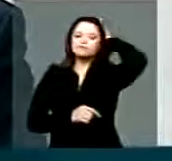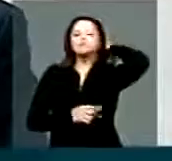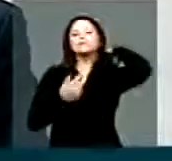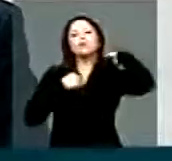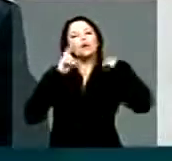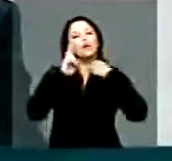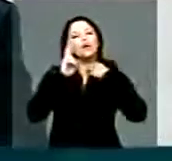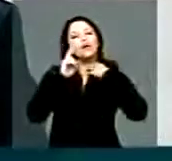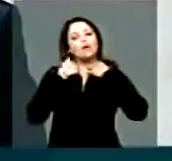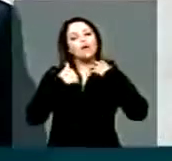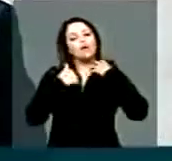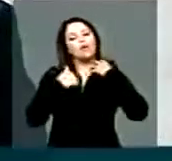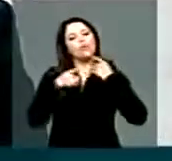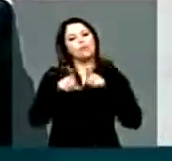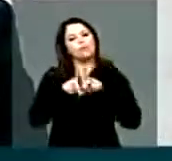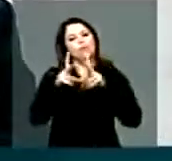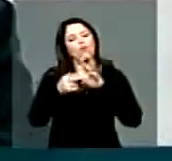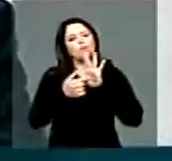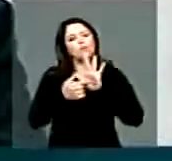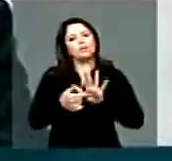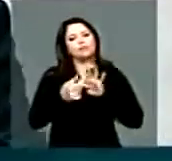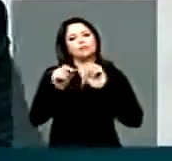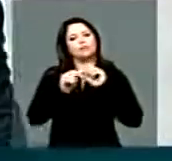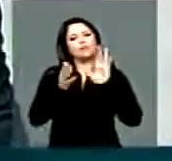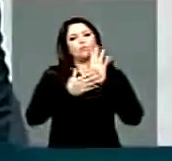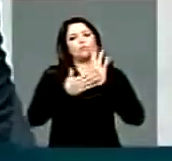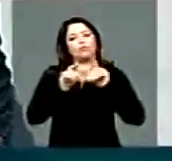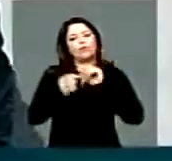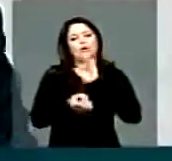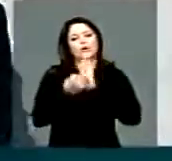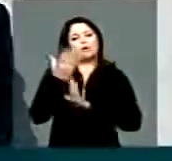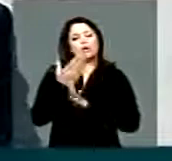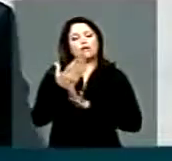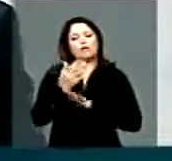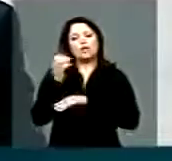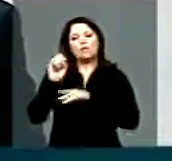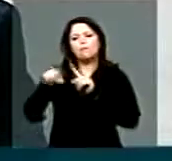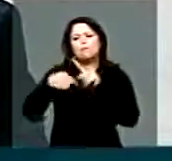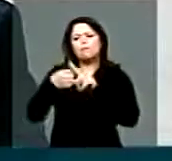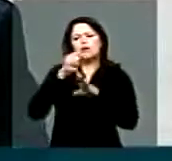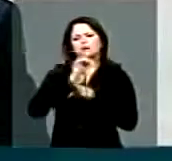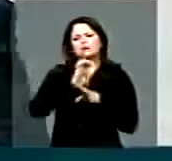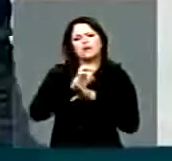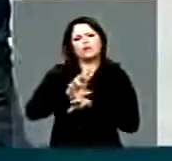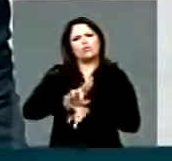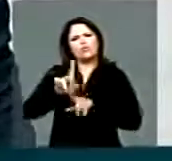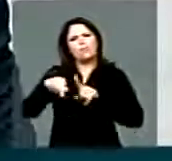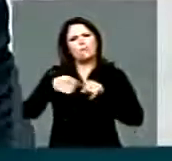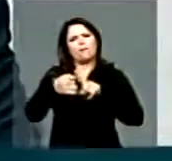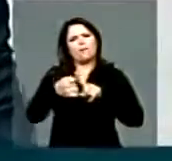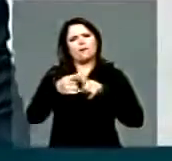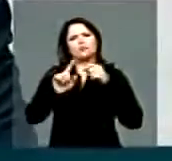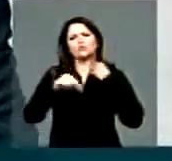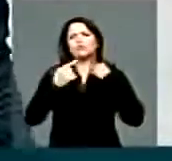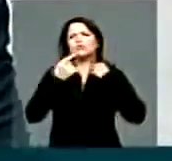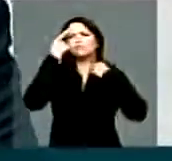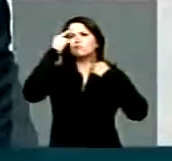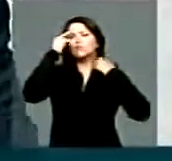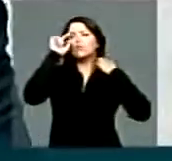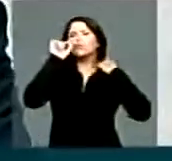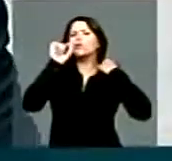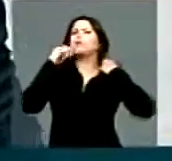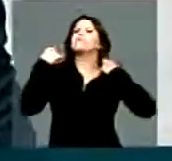apresentei também aqui uma proposta para a criação de novos Estados e que nós achamos que